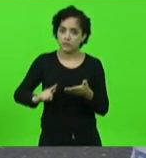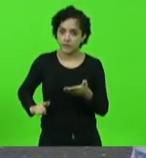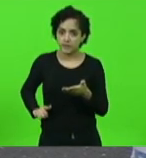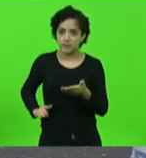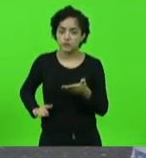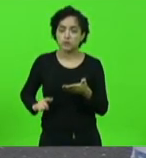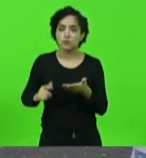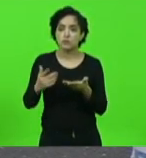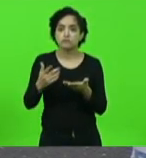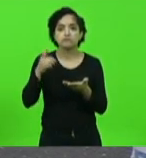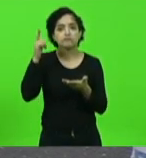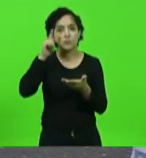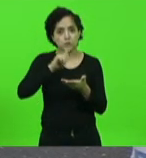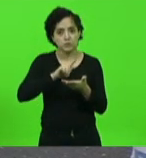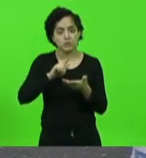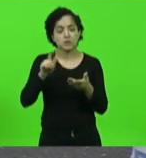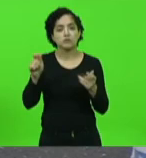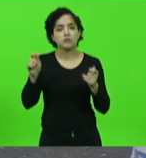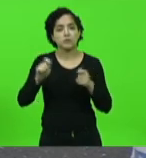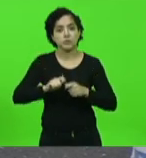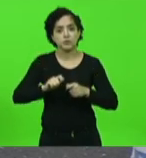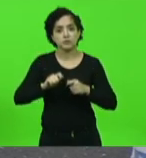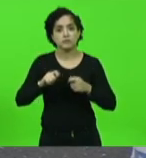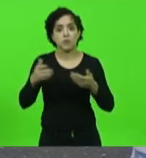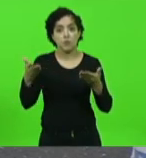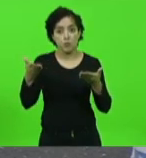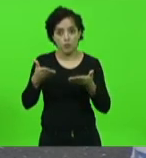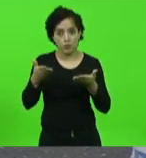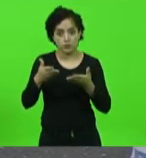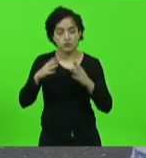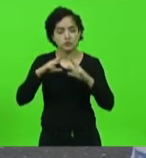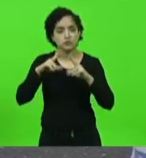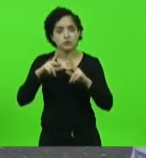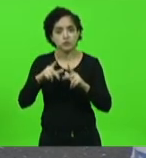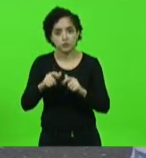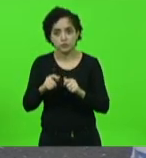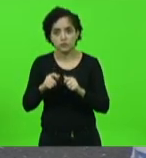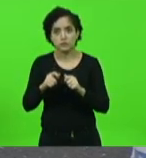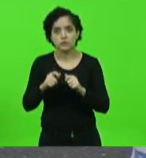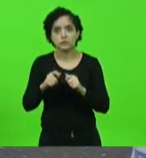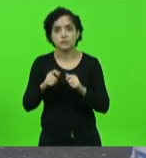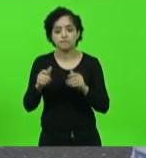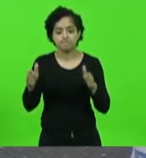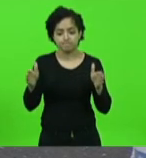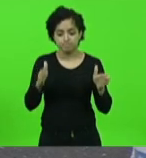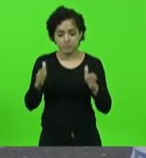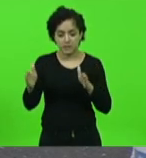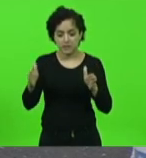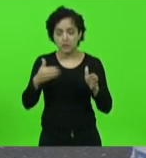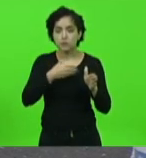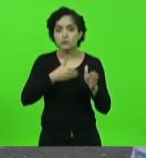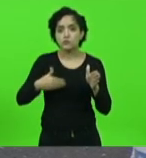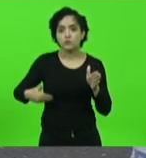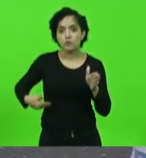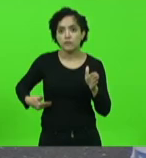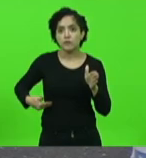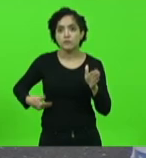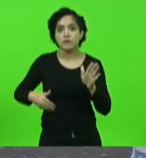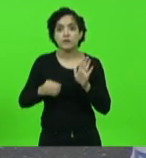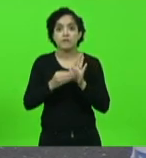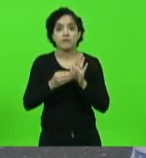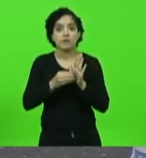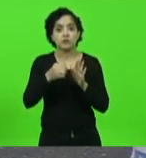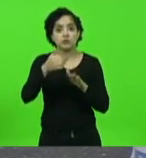conseguiu fazer com que hoje todos eles ainda no seu período de governo faltaram apenas dez